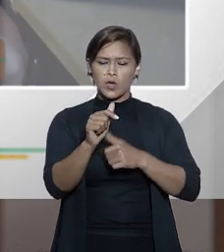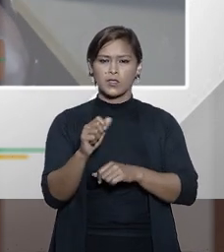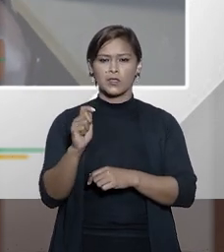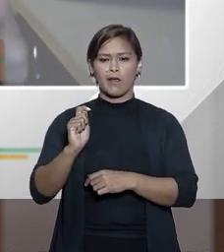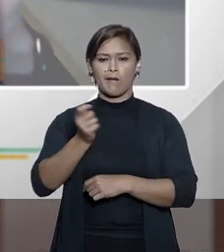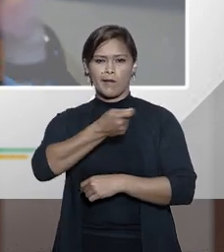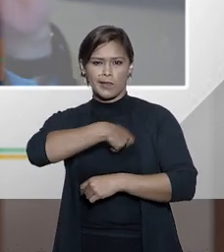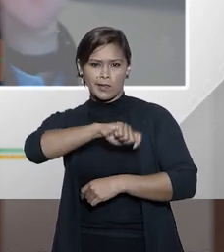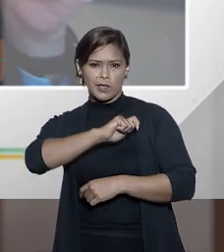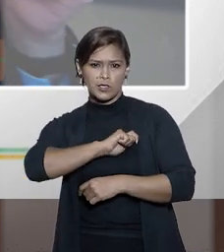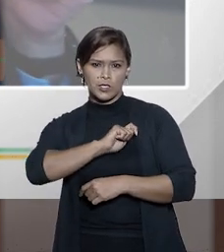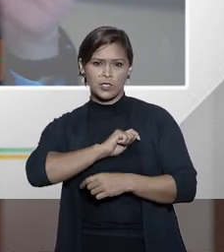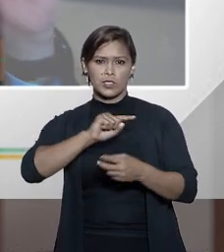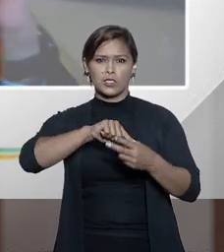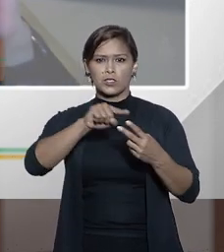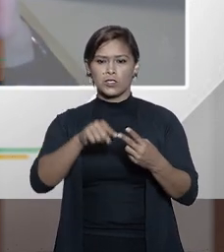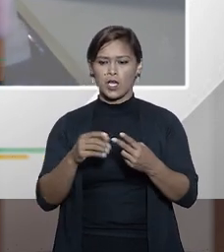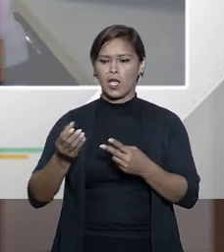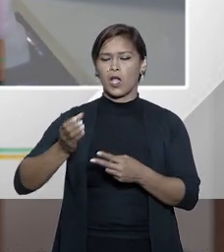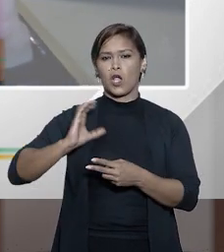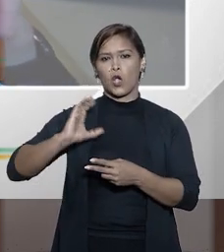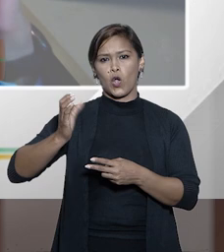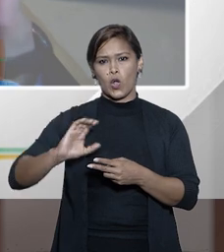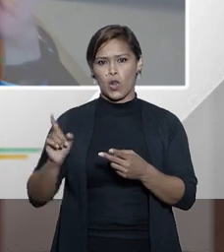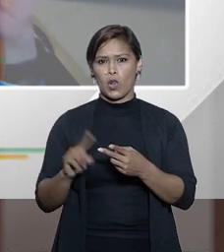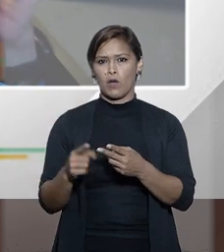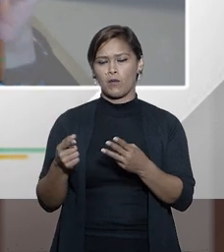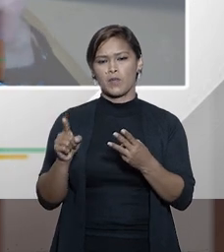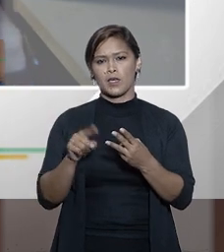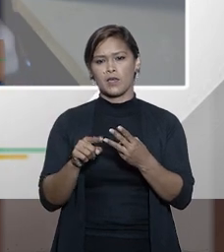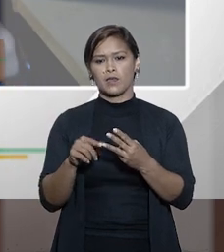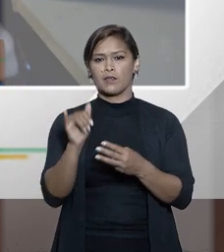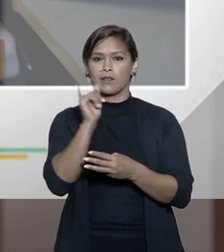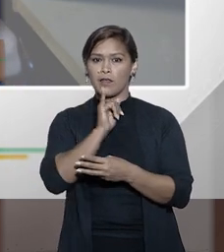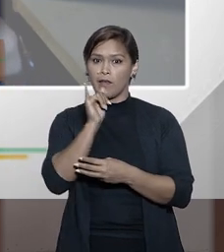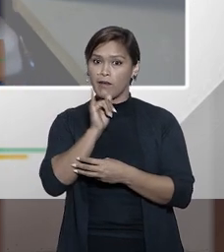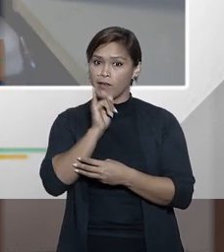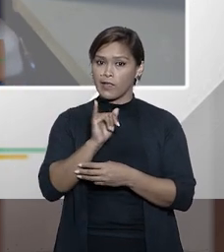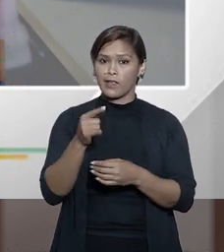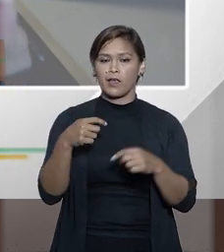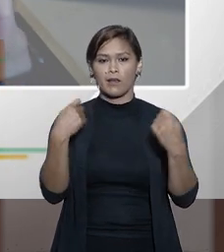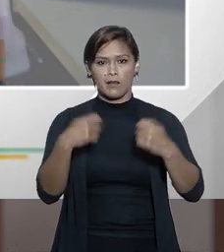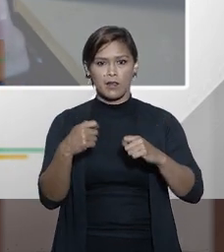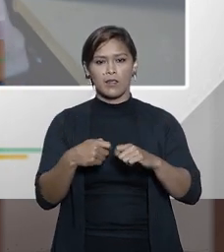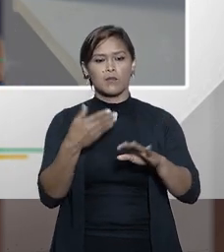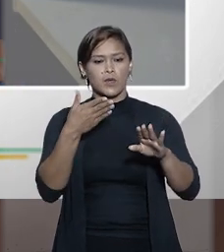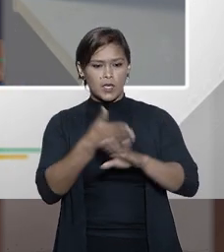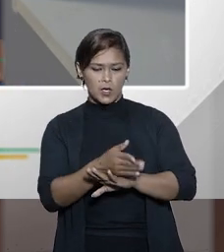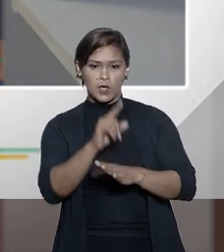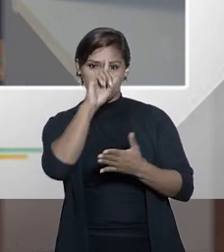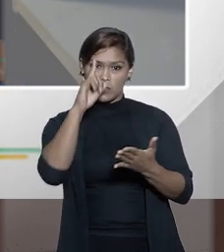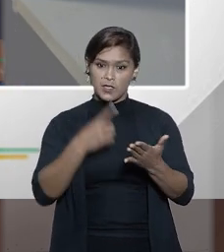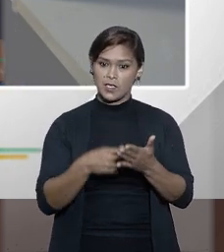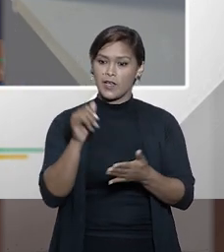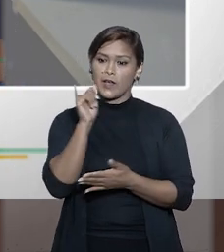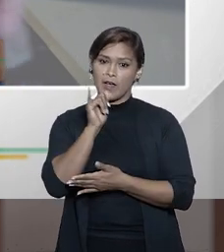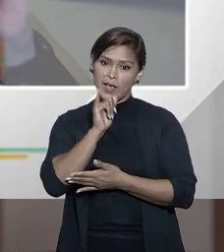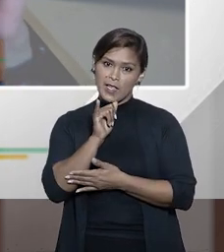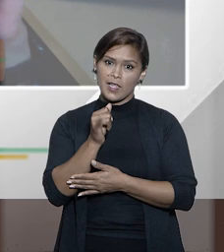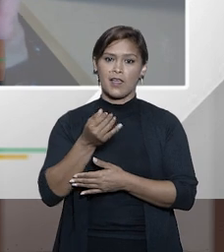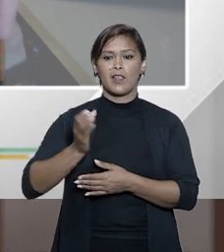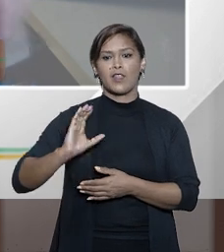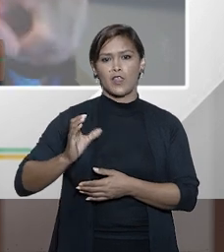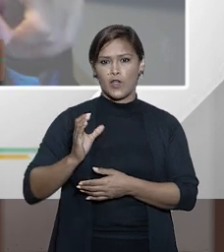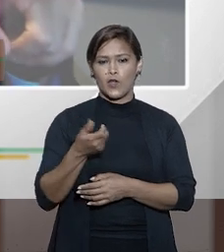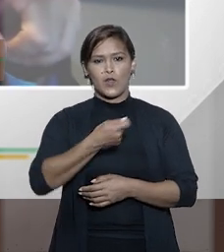na Argentina sejam reconhecidas na Colômbia sejam reconhecidas na Itália é preciso reconhecer as decisões da Itália as